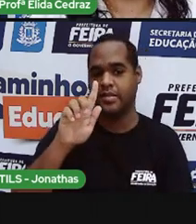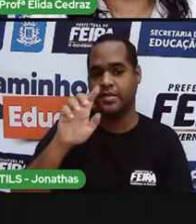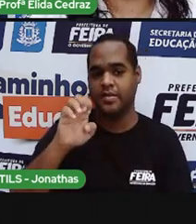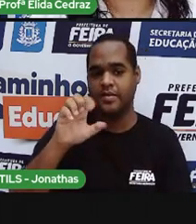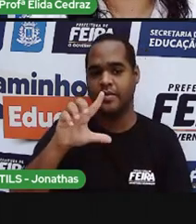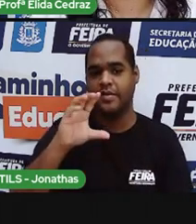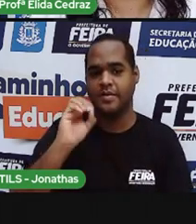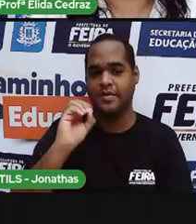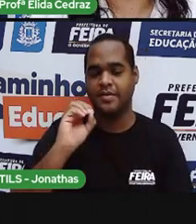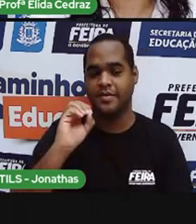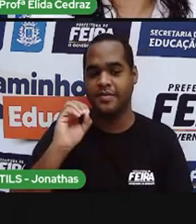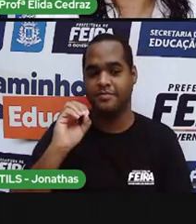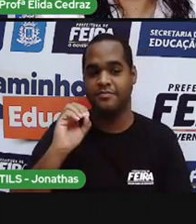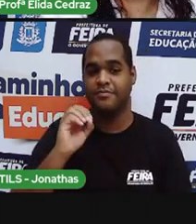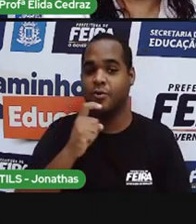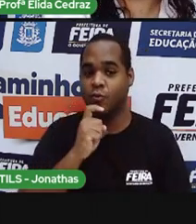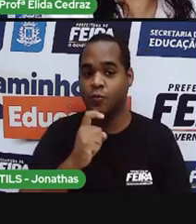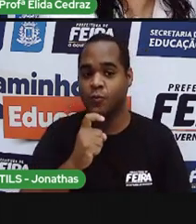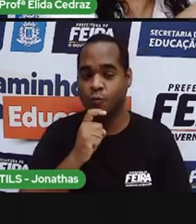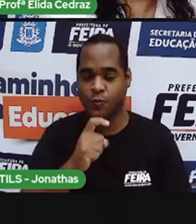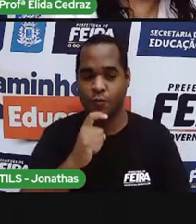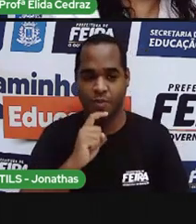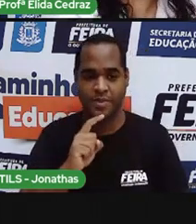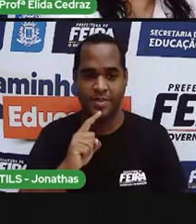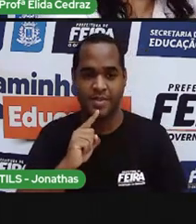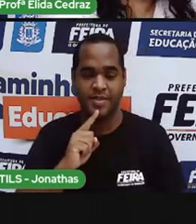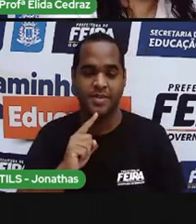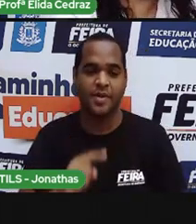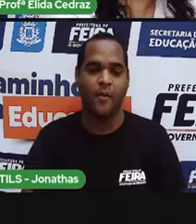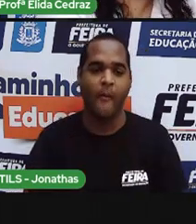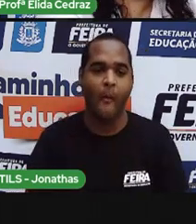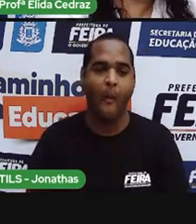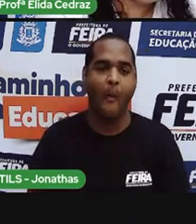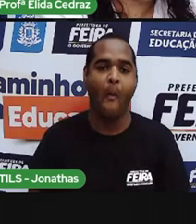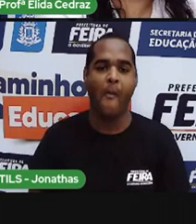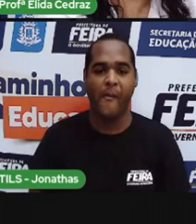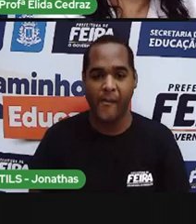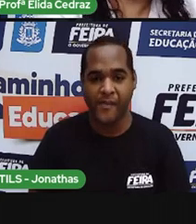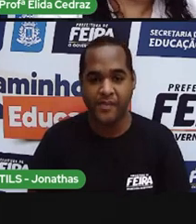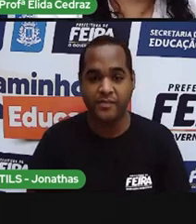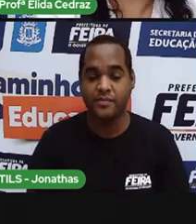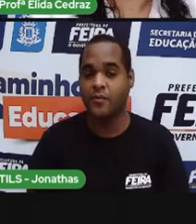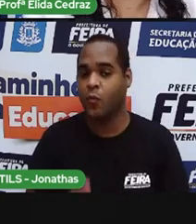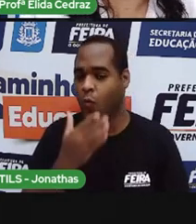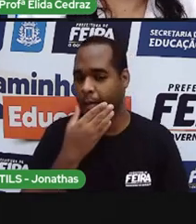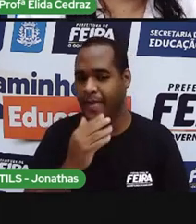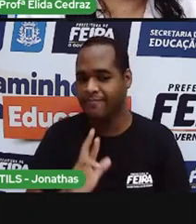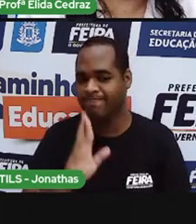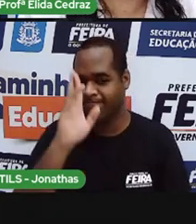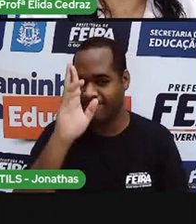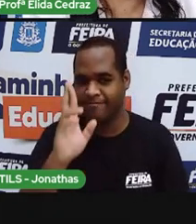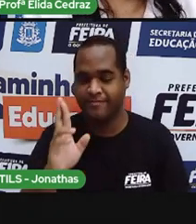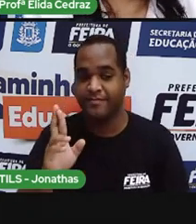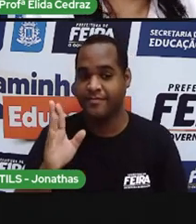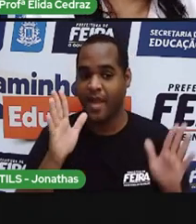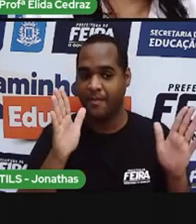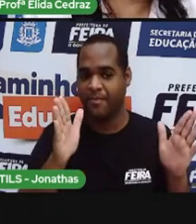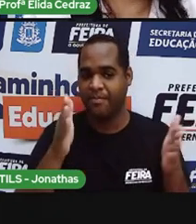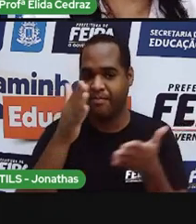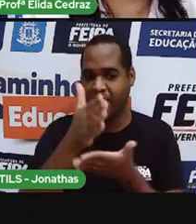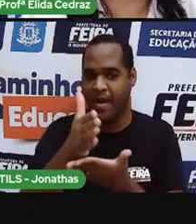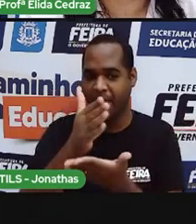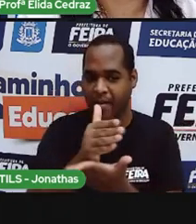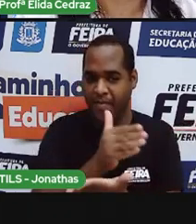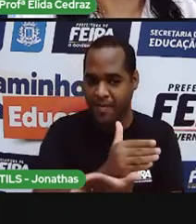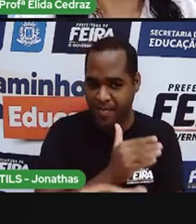Foi que o rapaz do copo de gelo, visto? Foi o brimbeiro